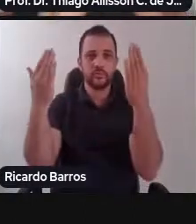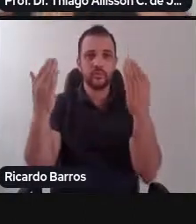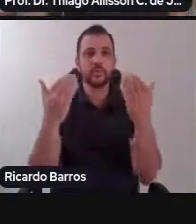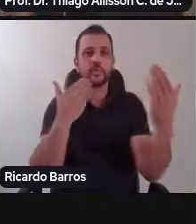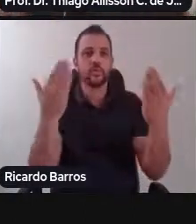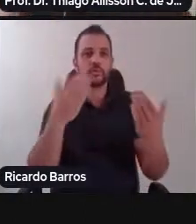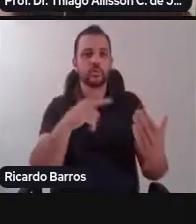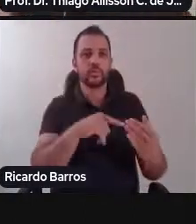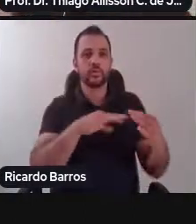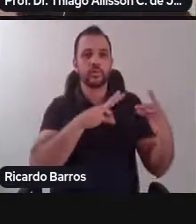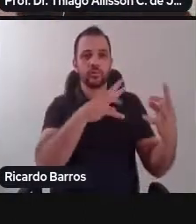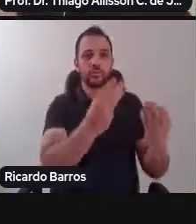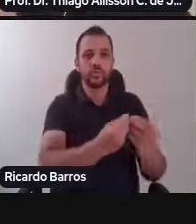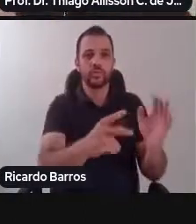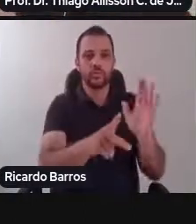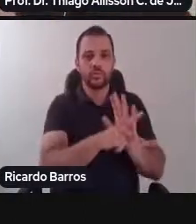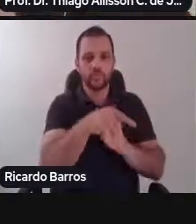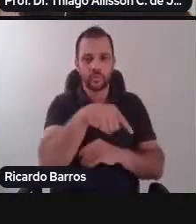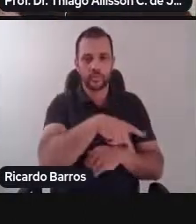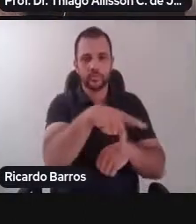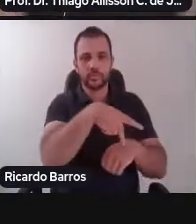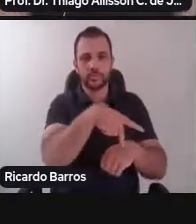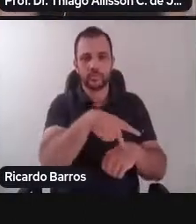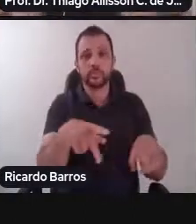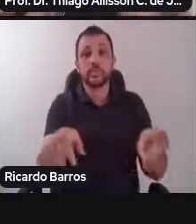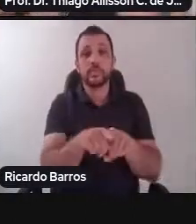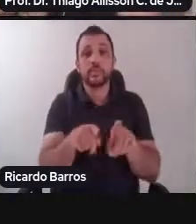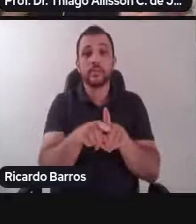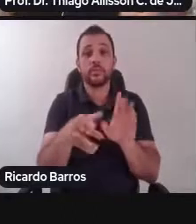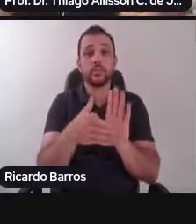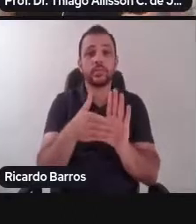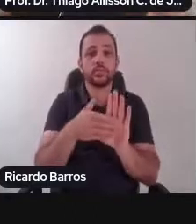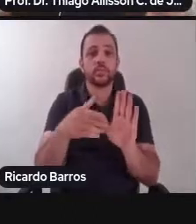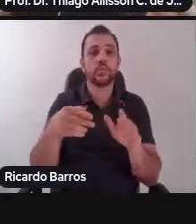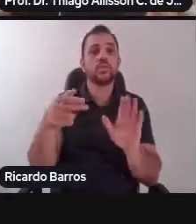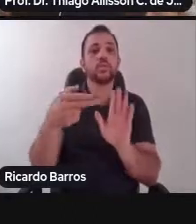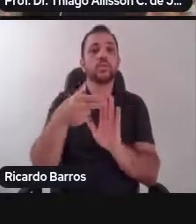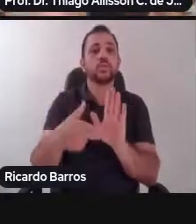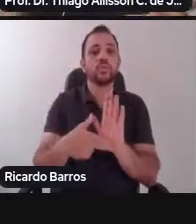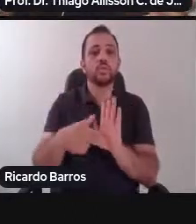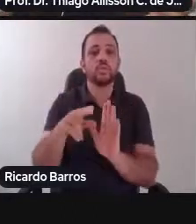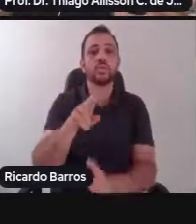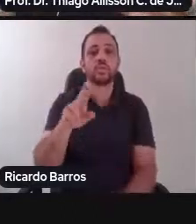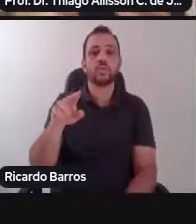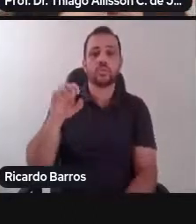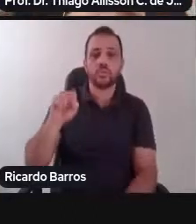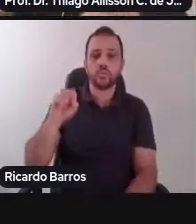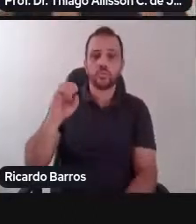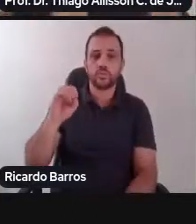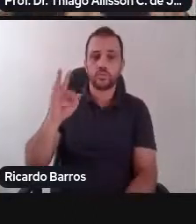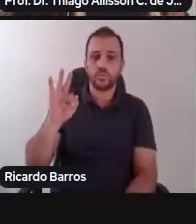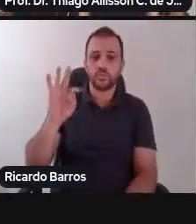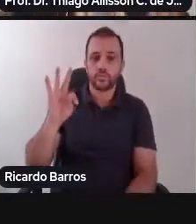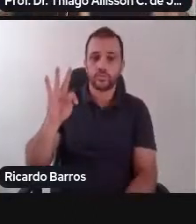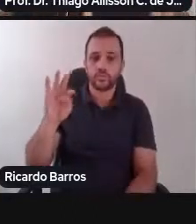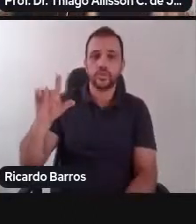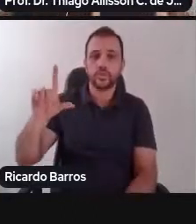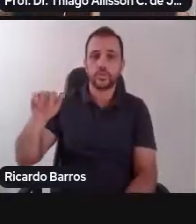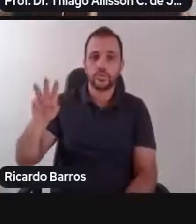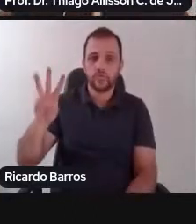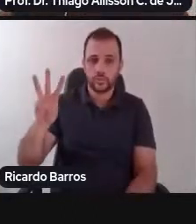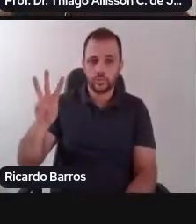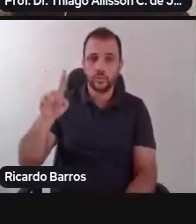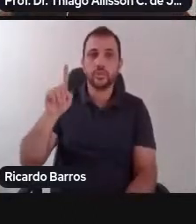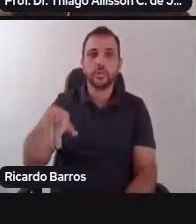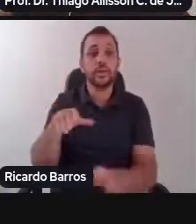na pauta normas de soft law que são perigo que são normas que vão ser compreendidas com meras recomendações mas são normas